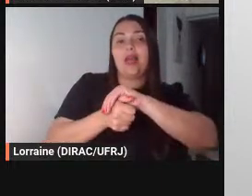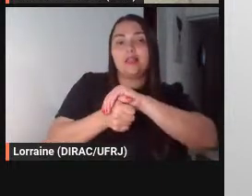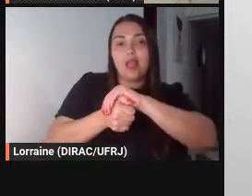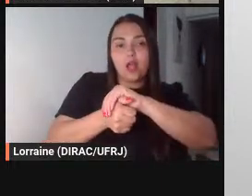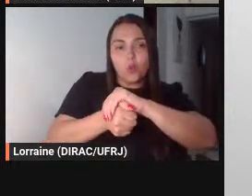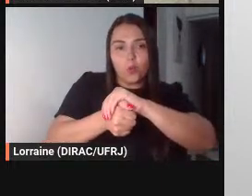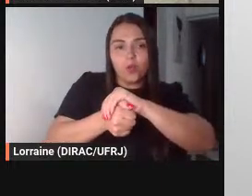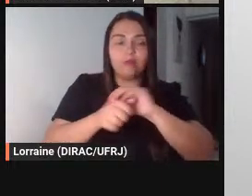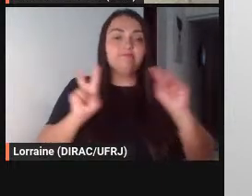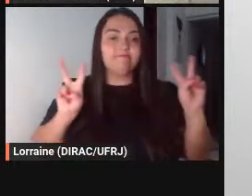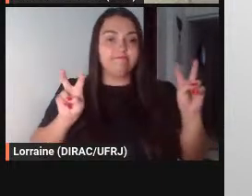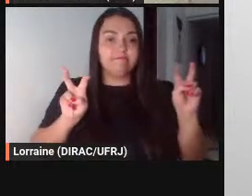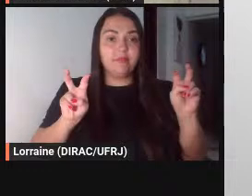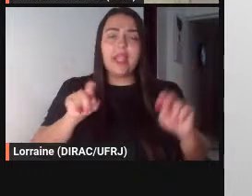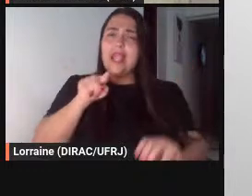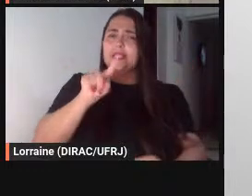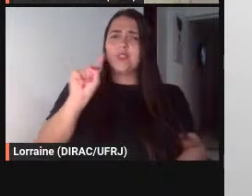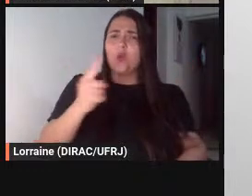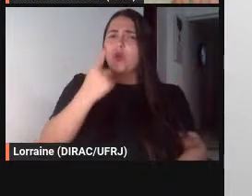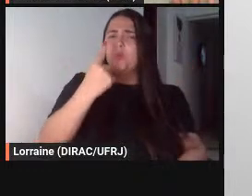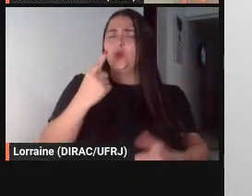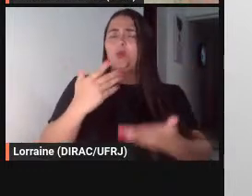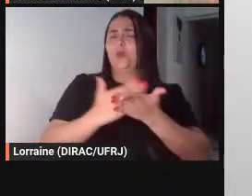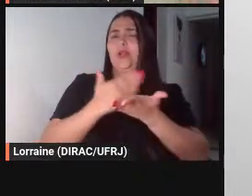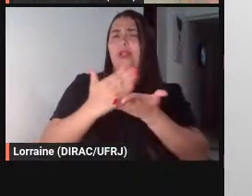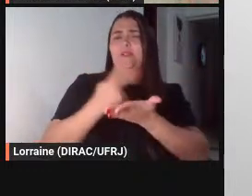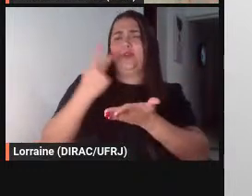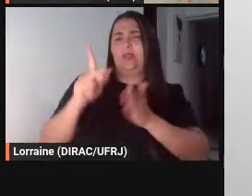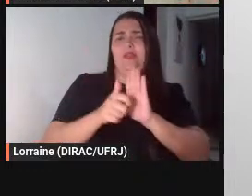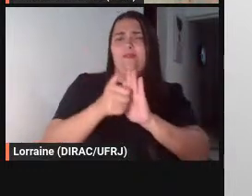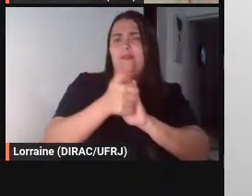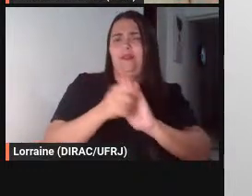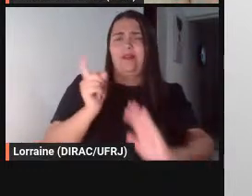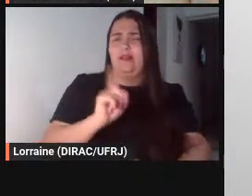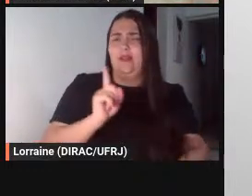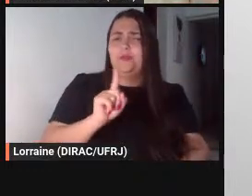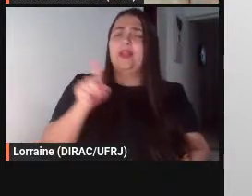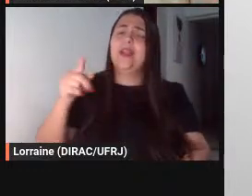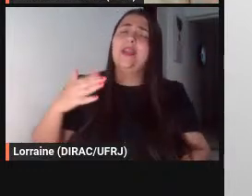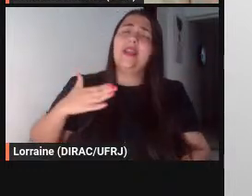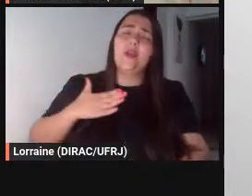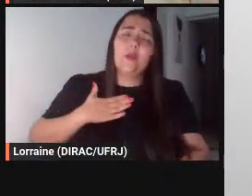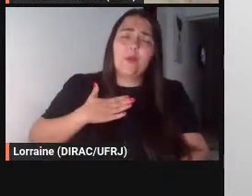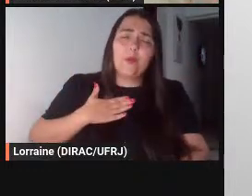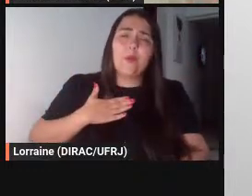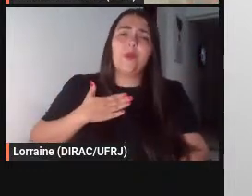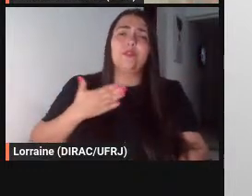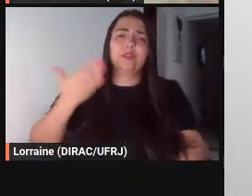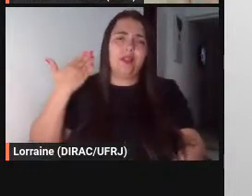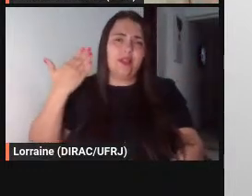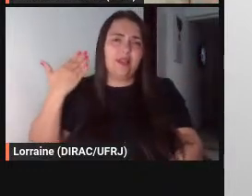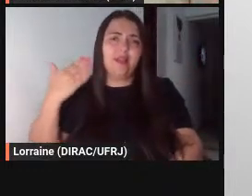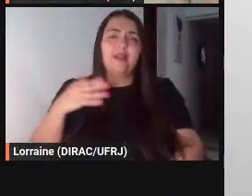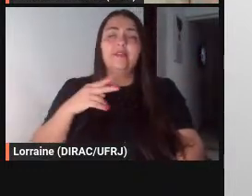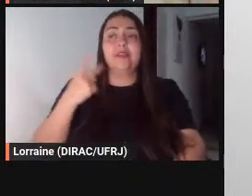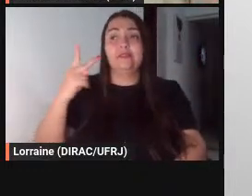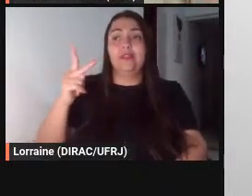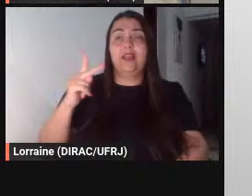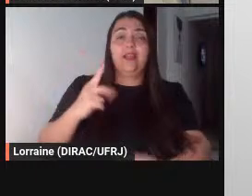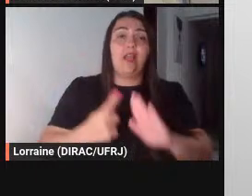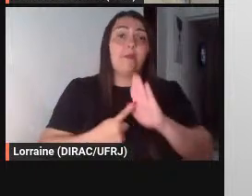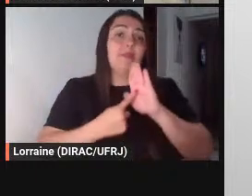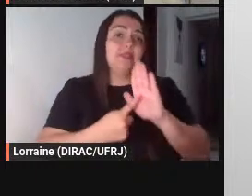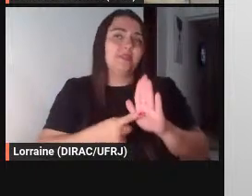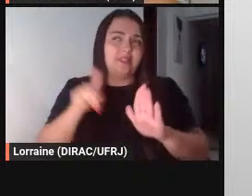é o único o único livro de fábulas que ele escreveu né ele gostava inclusive nas suas apresentações de contar